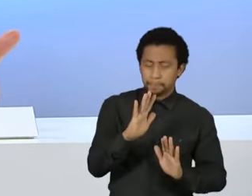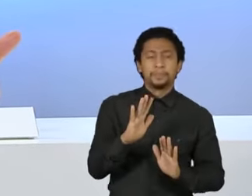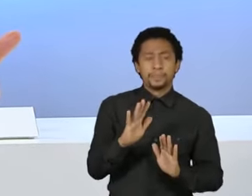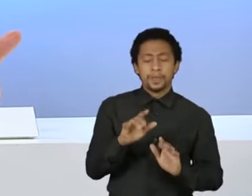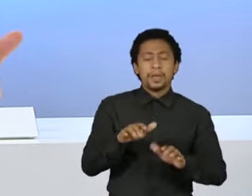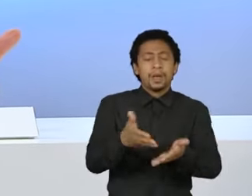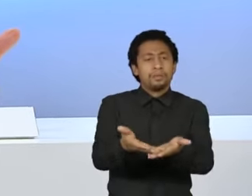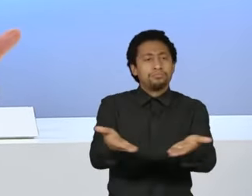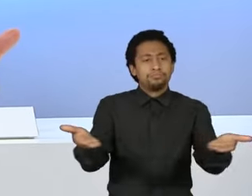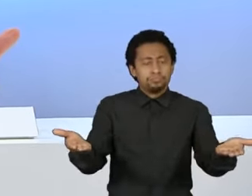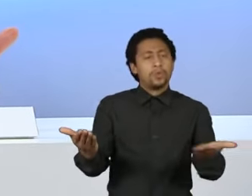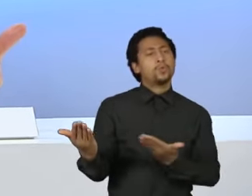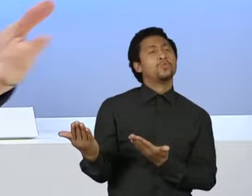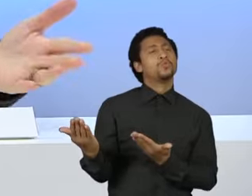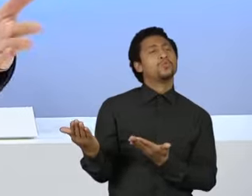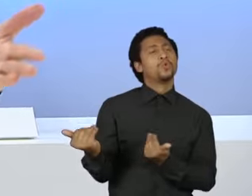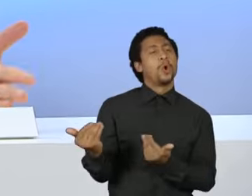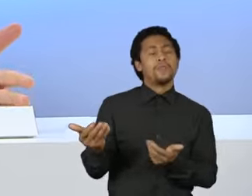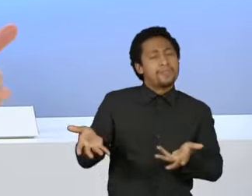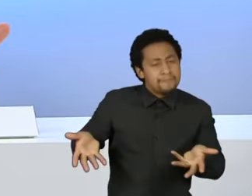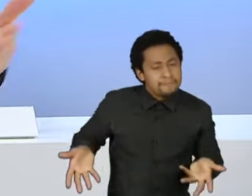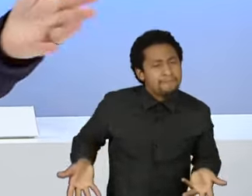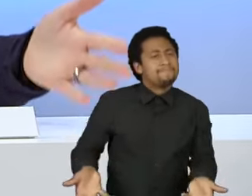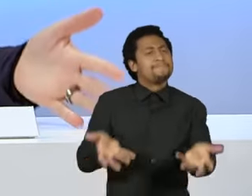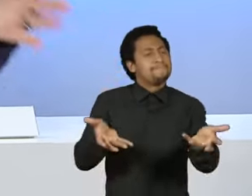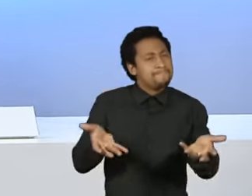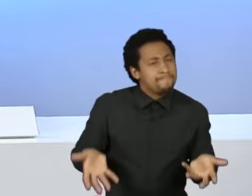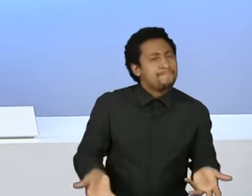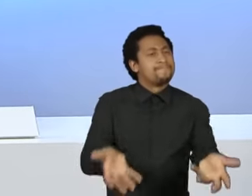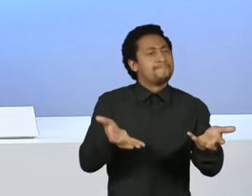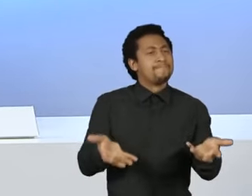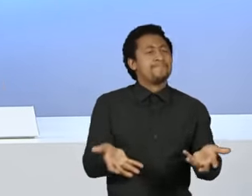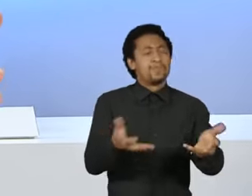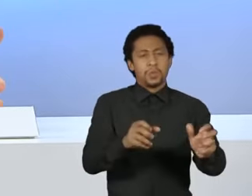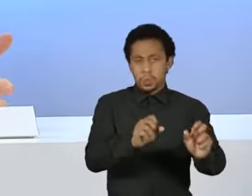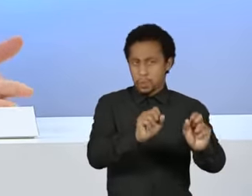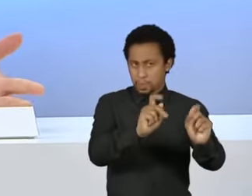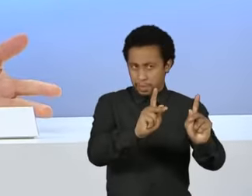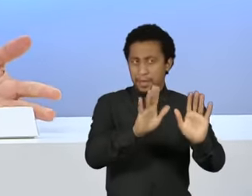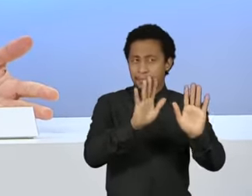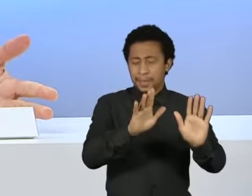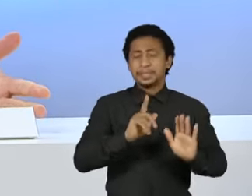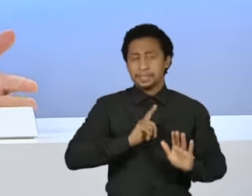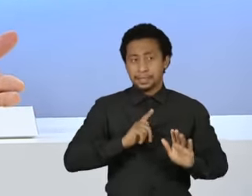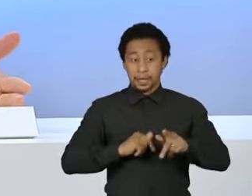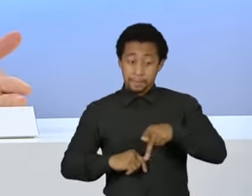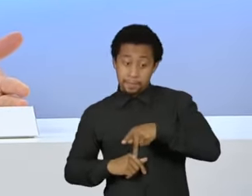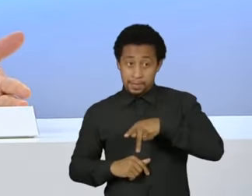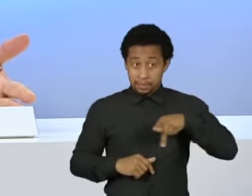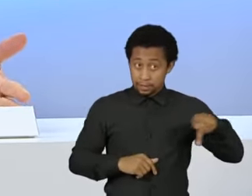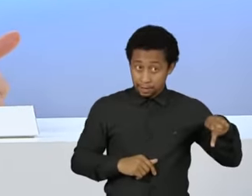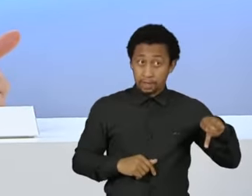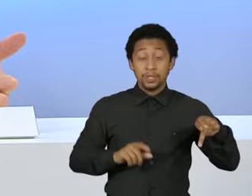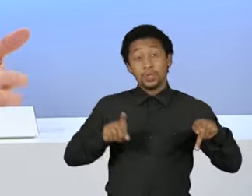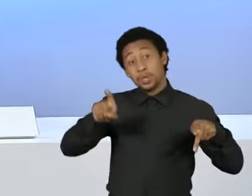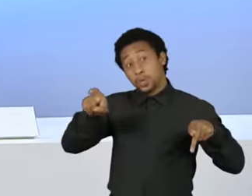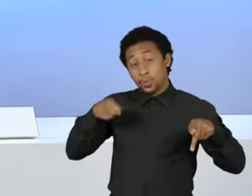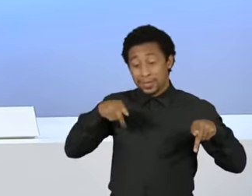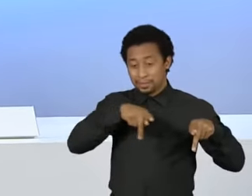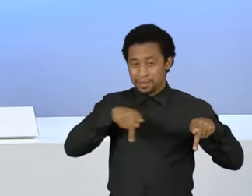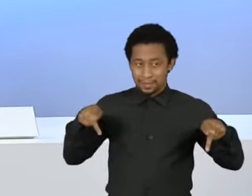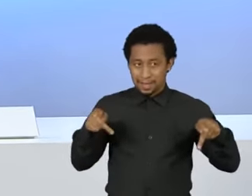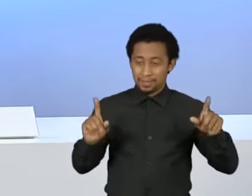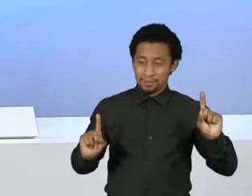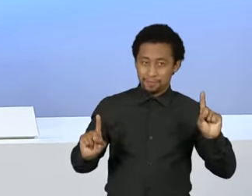juventude, as pessoas... A gente está numa disputa eleitoral com o presidente e com o ex-presidente, cujo ex-presidente tem 76 anos de